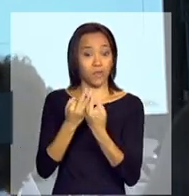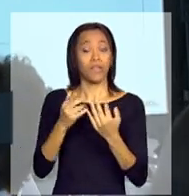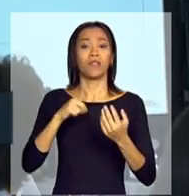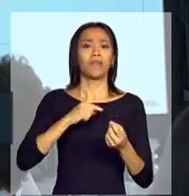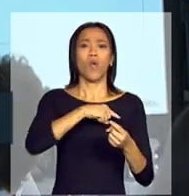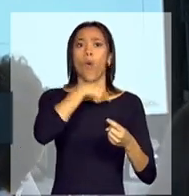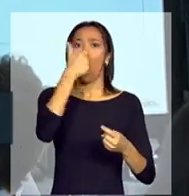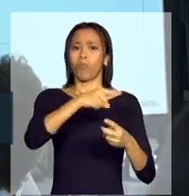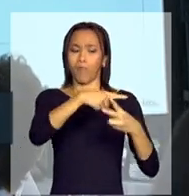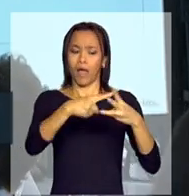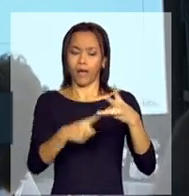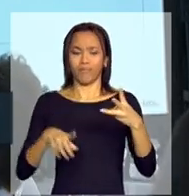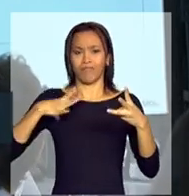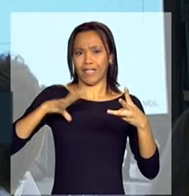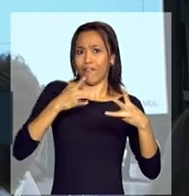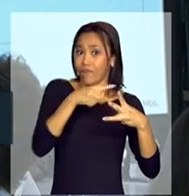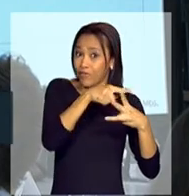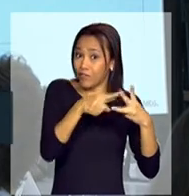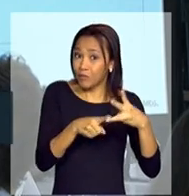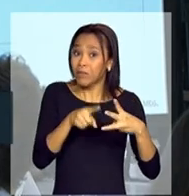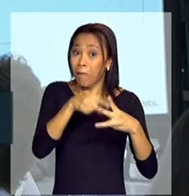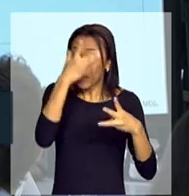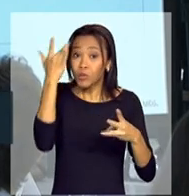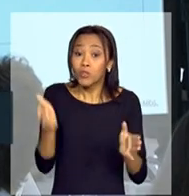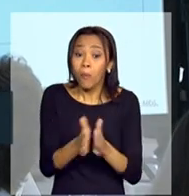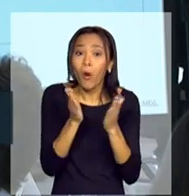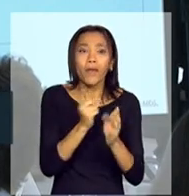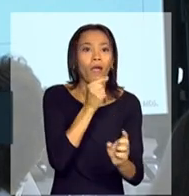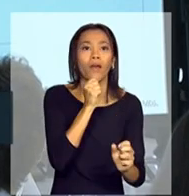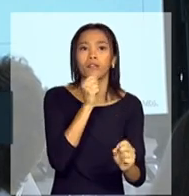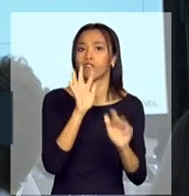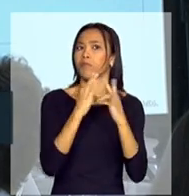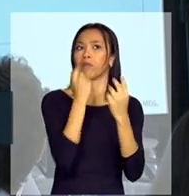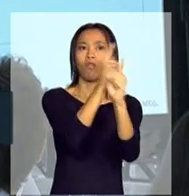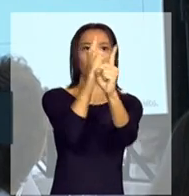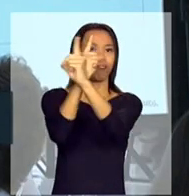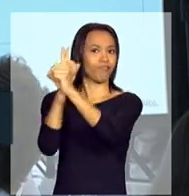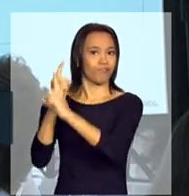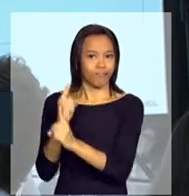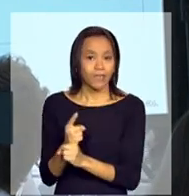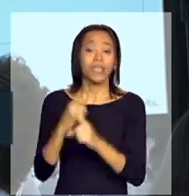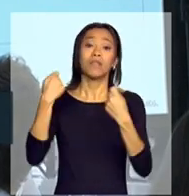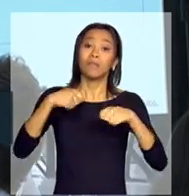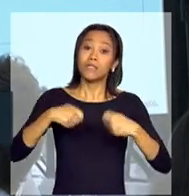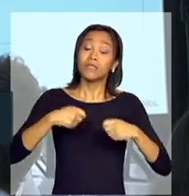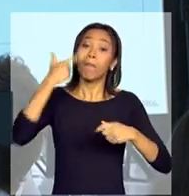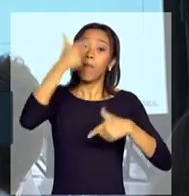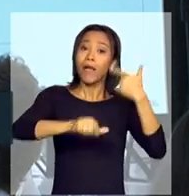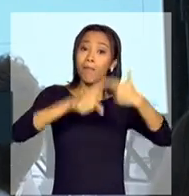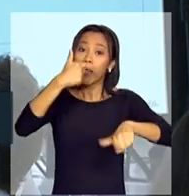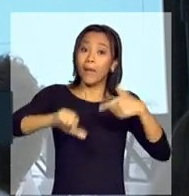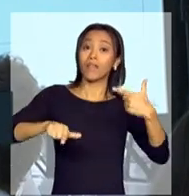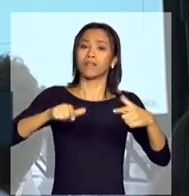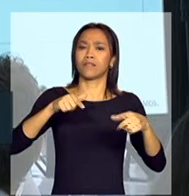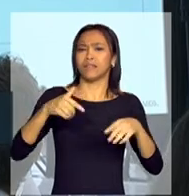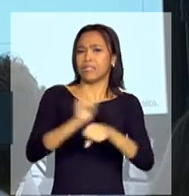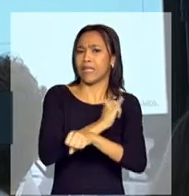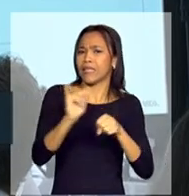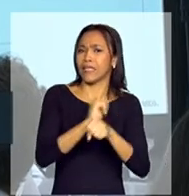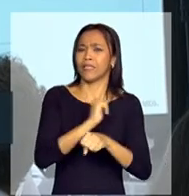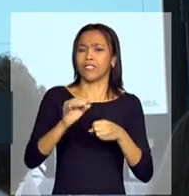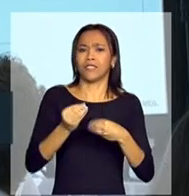que aqueles que não estão no Bolsa Família e são extremamente pobres têm que ser localizados e temos que entrar com as demais ações de serviço e de